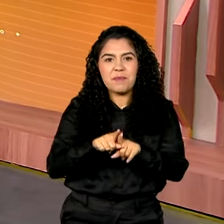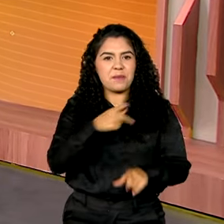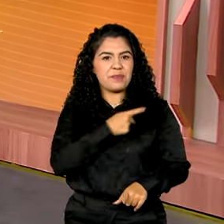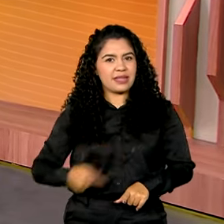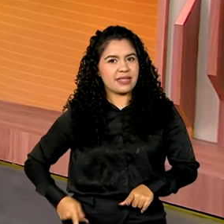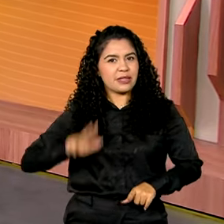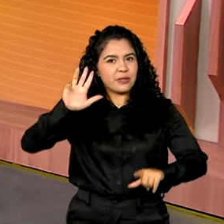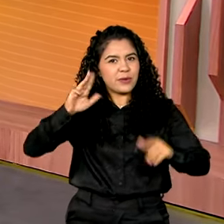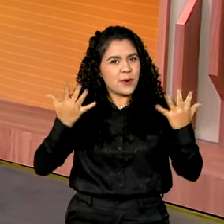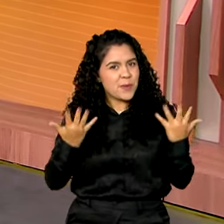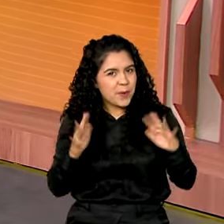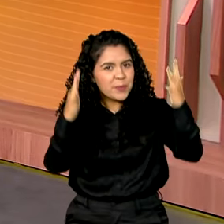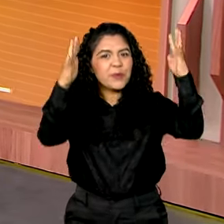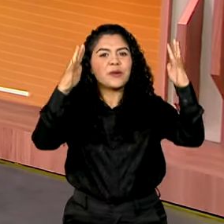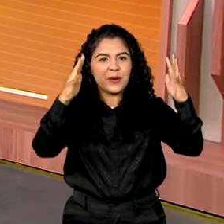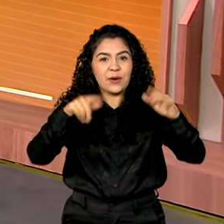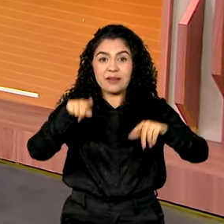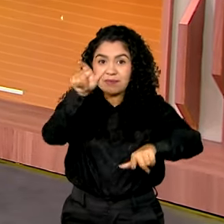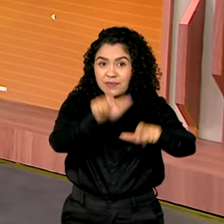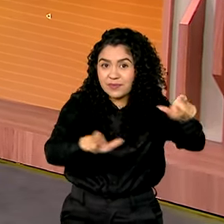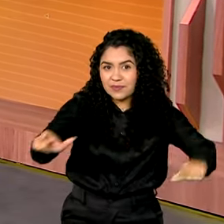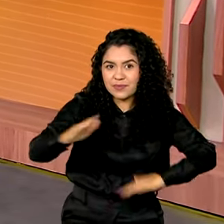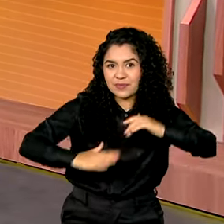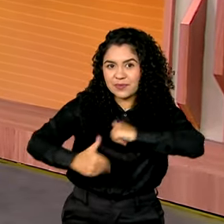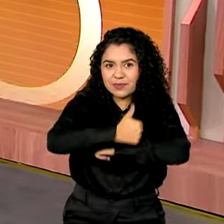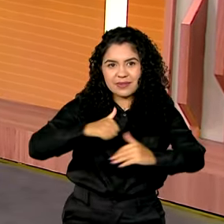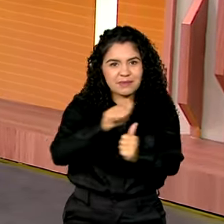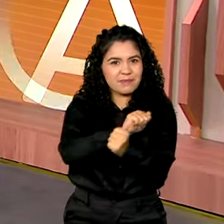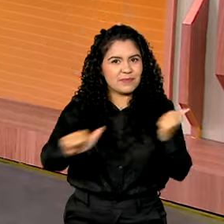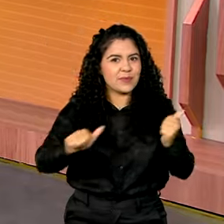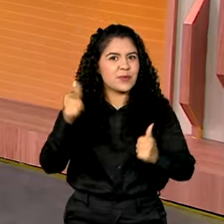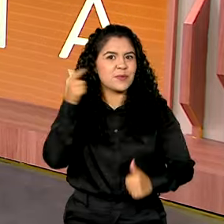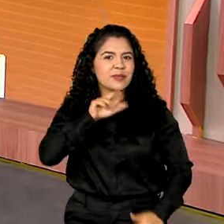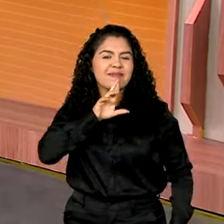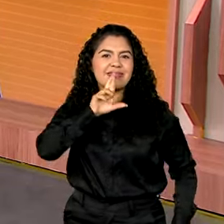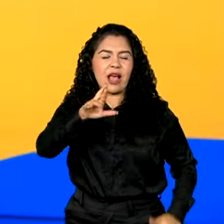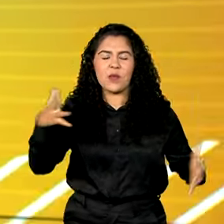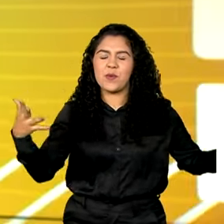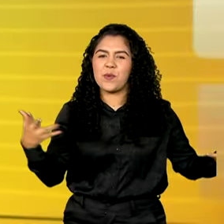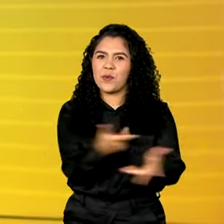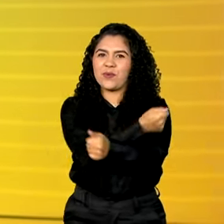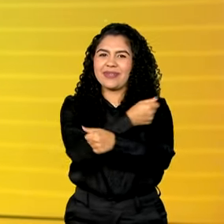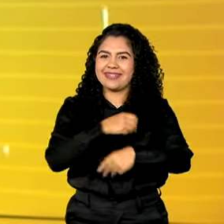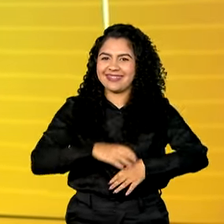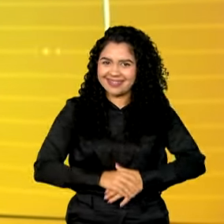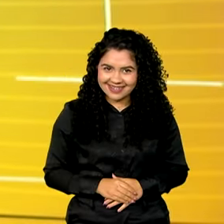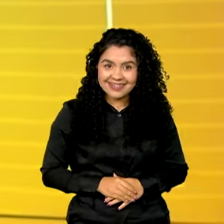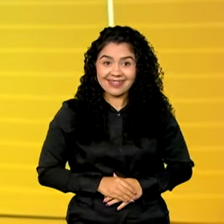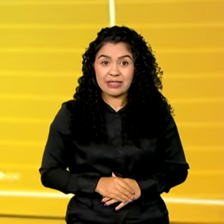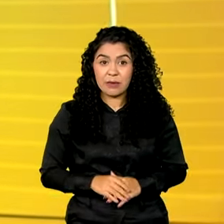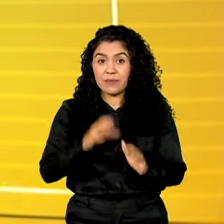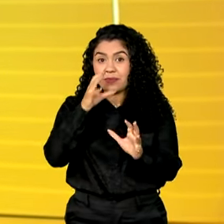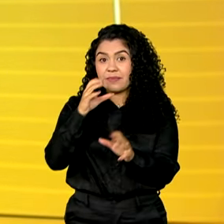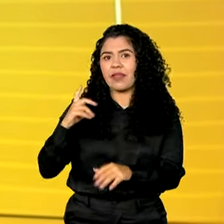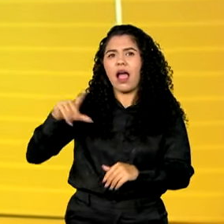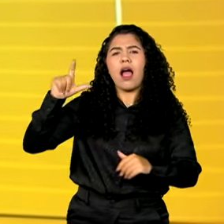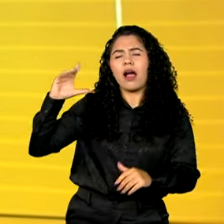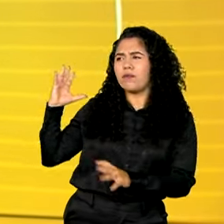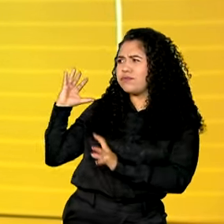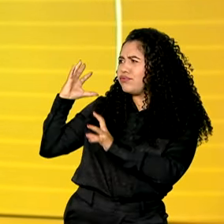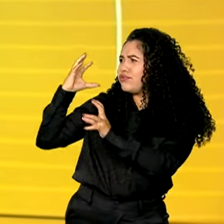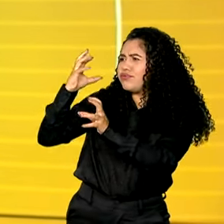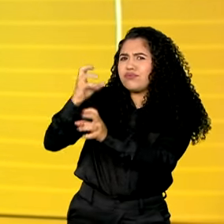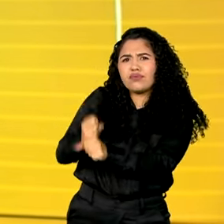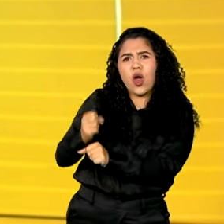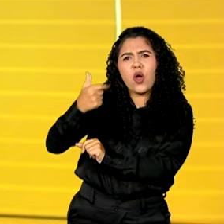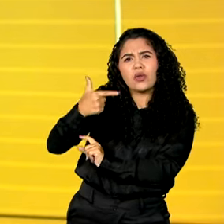brasileiros e disse que os esportistas deram um show em Paris. E os 202 anos da independência